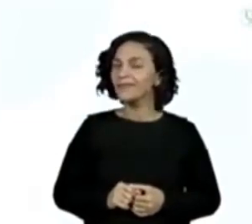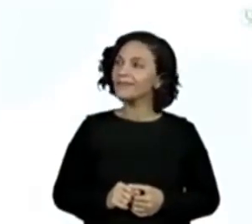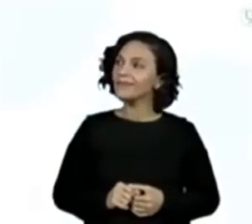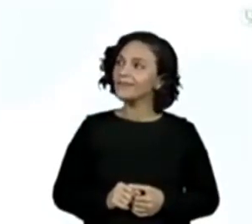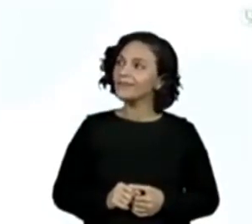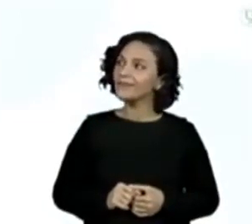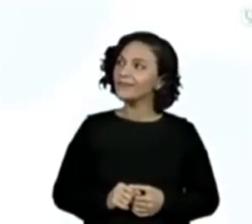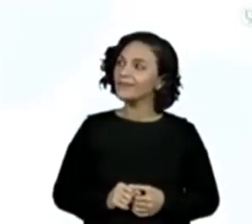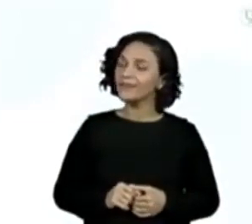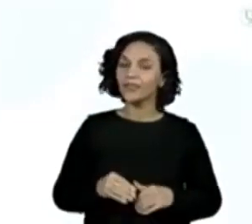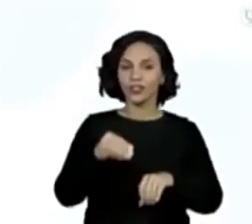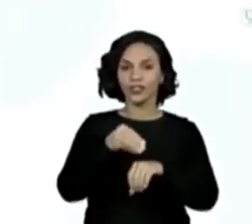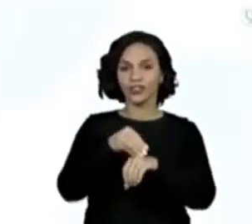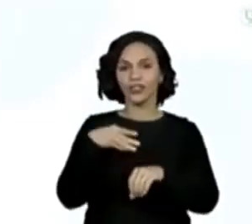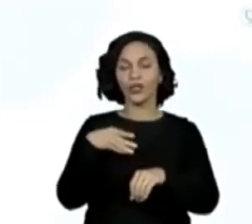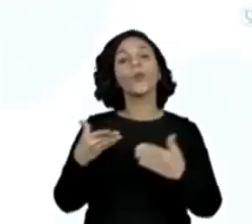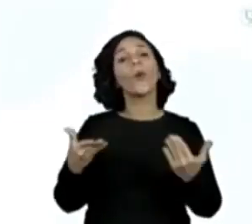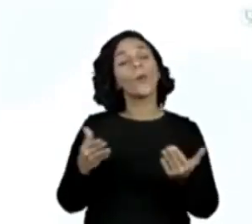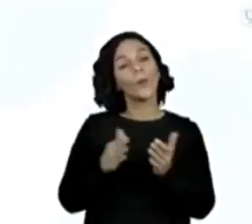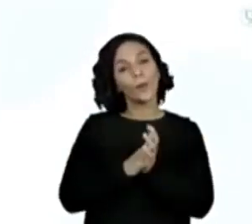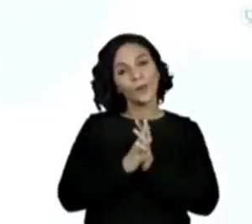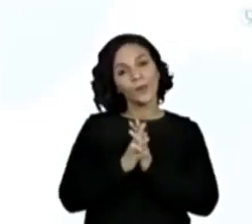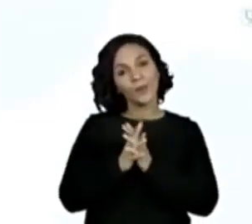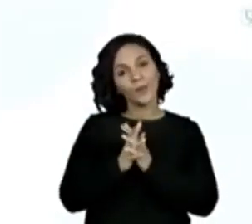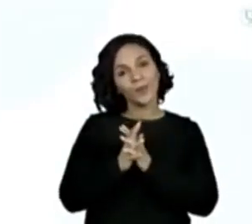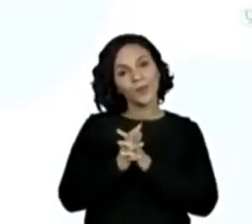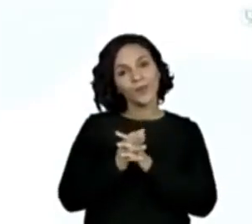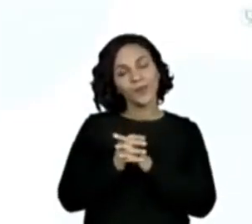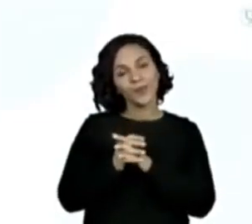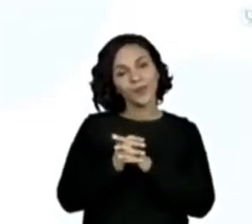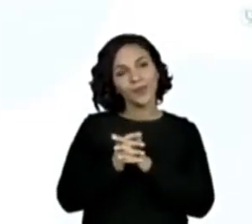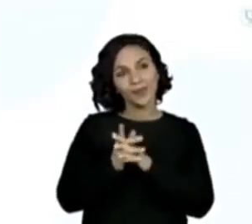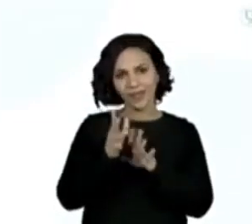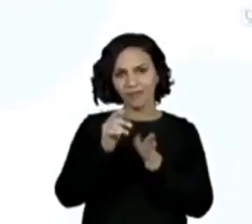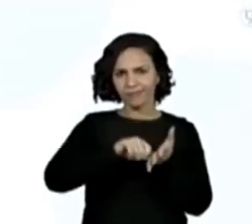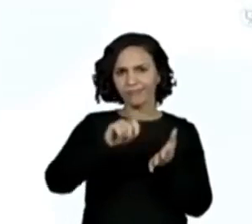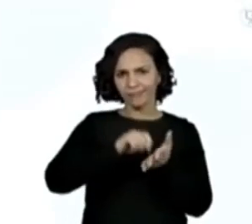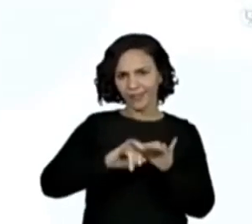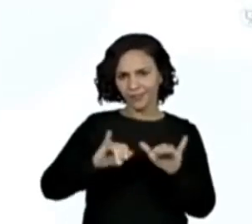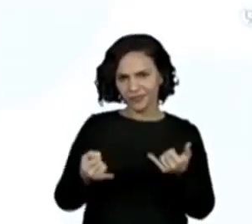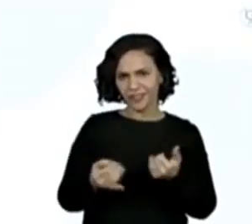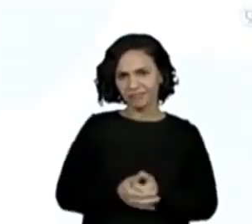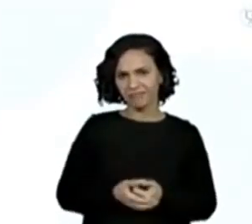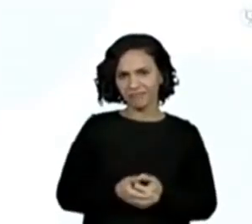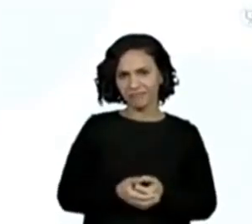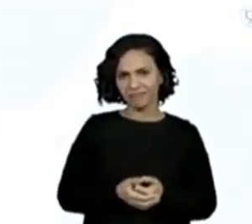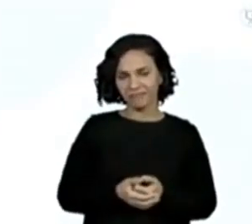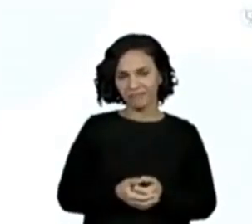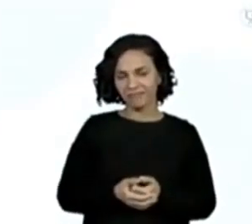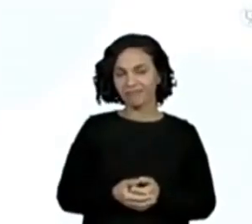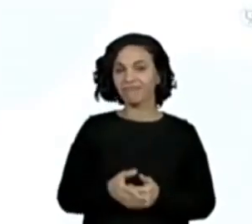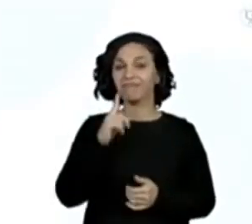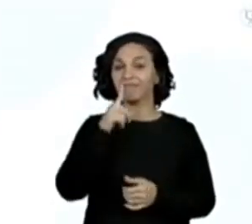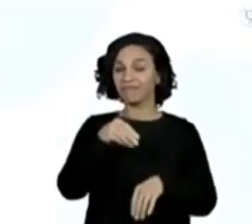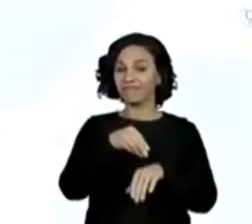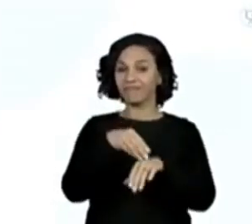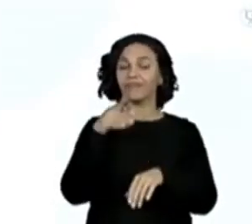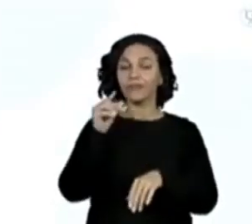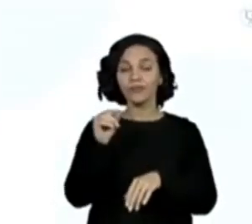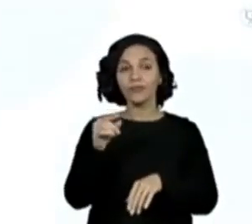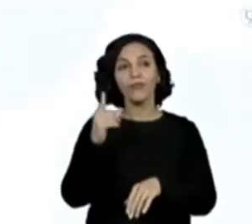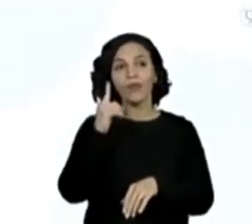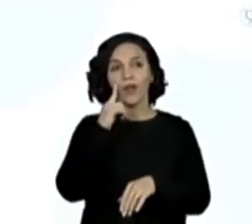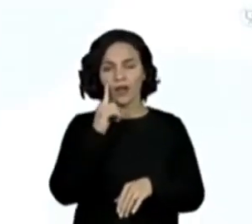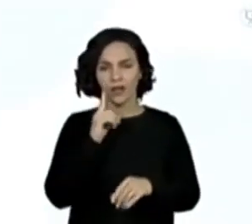Qual dica que vocês me dão, crianças? Escreve aí para a professora. Ó, elas disseram, medindo uma